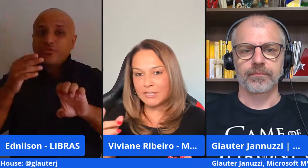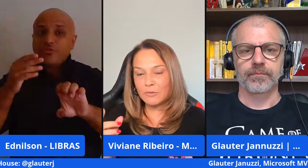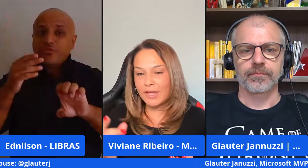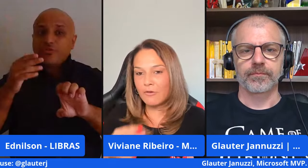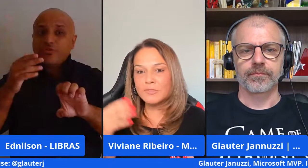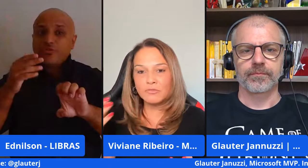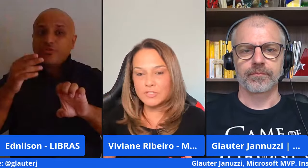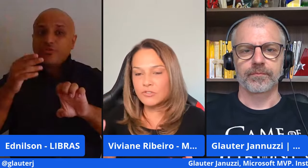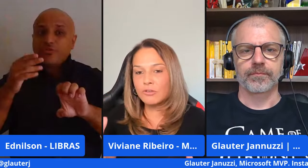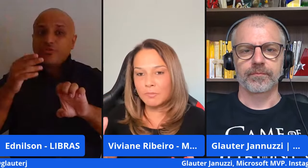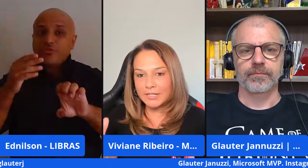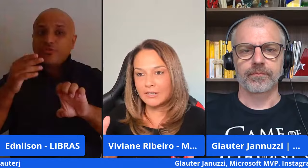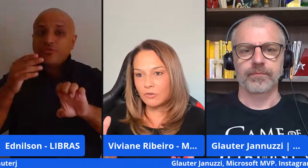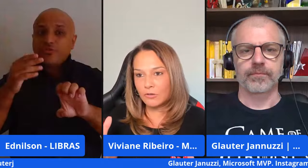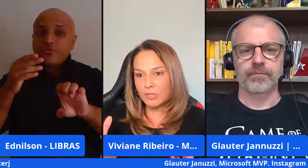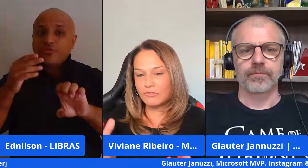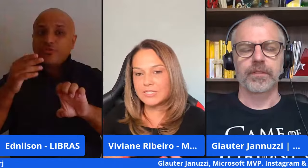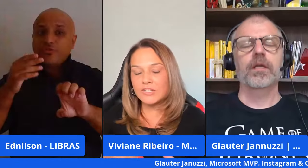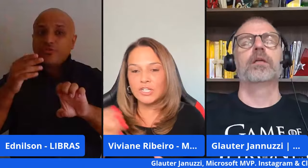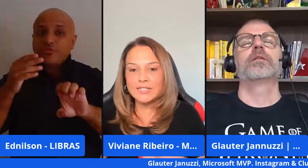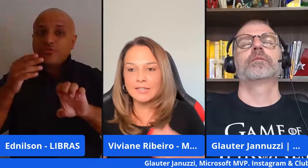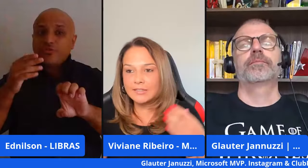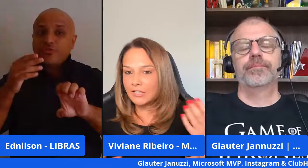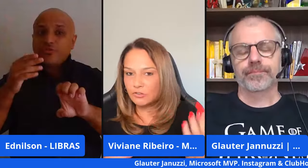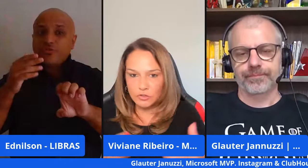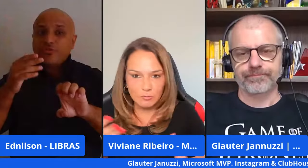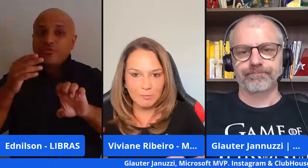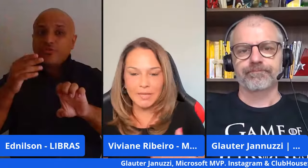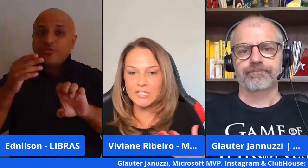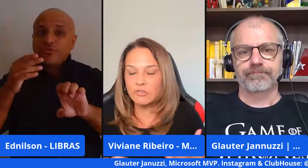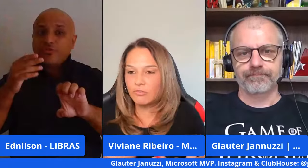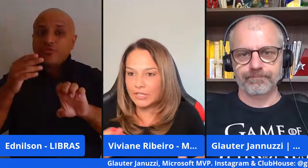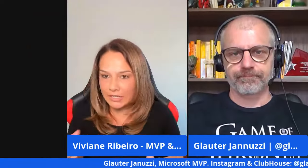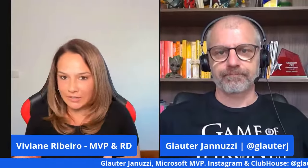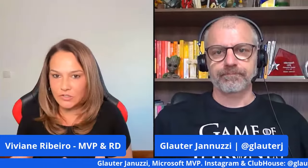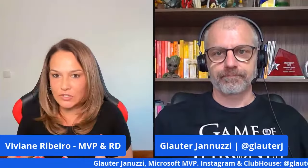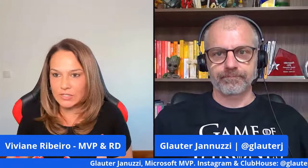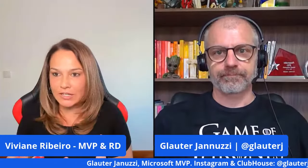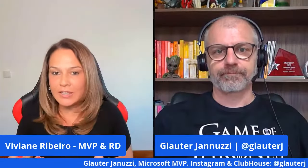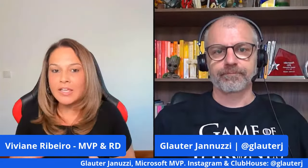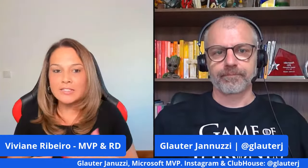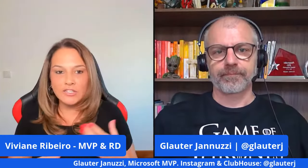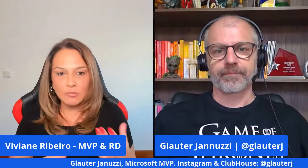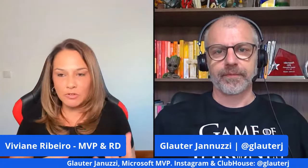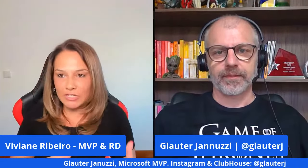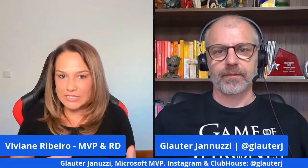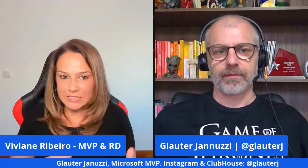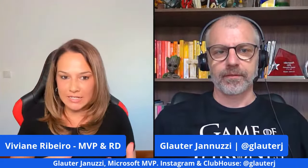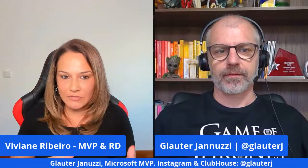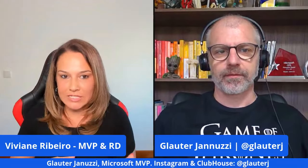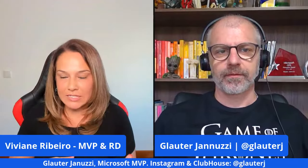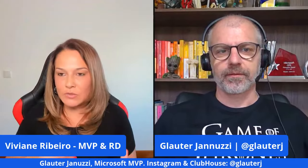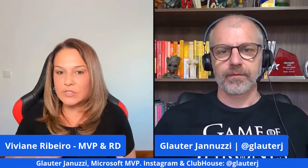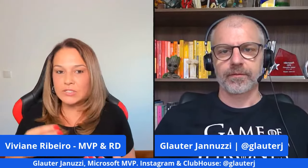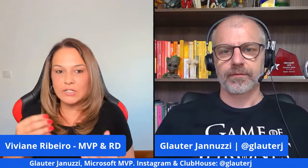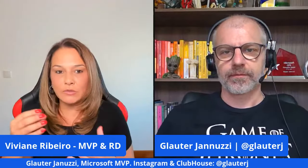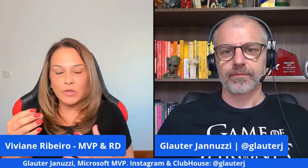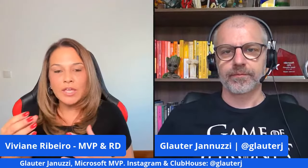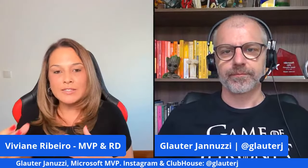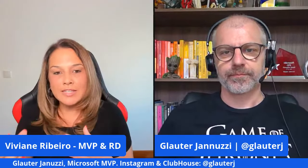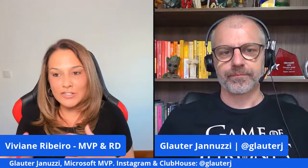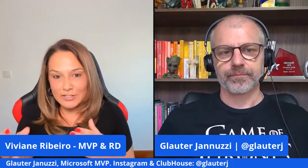o conhecimento é como se fosse de um empreendedor porque você tem que gerenciar tantos papéis diferentes né seja por vezes às vezes